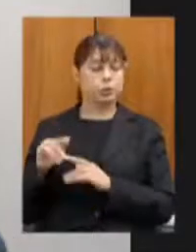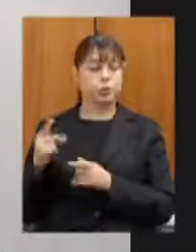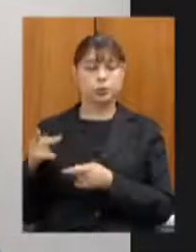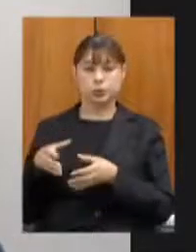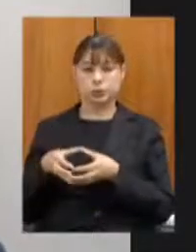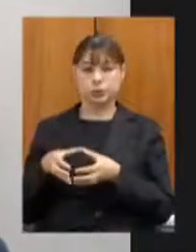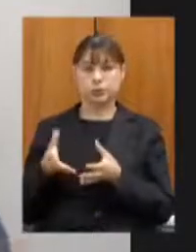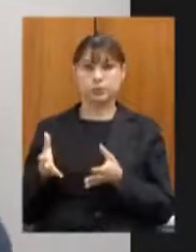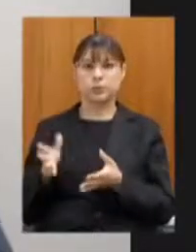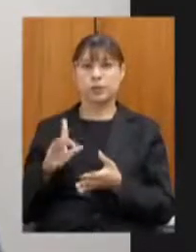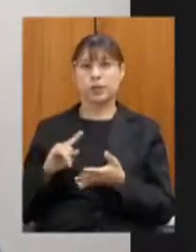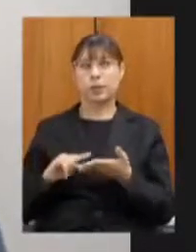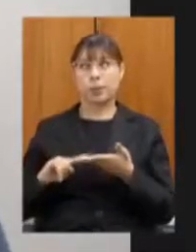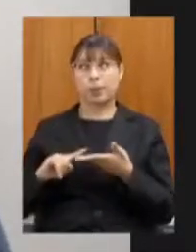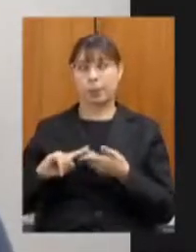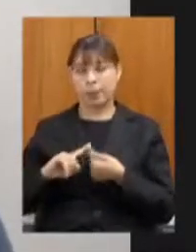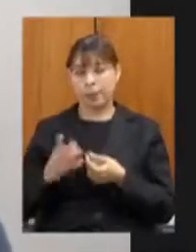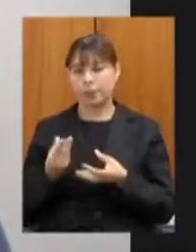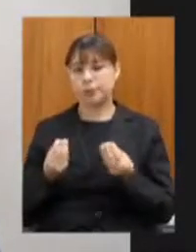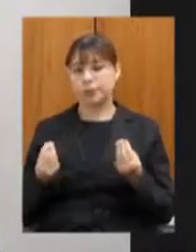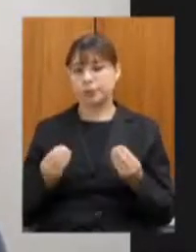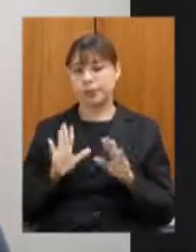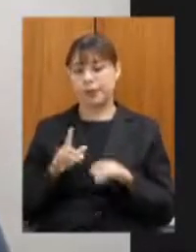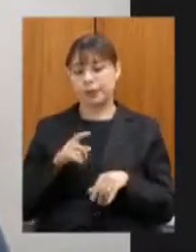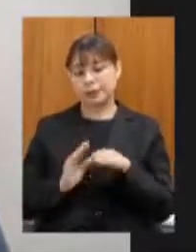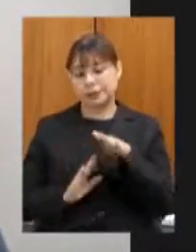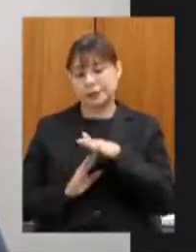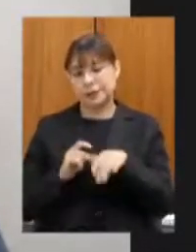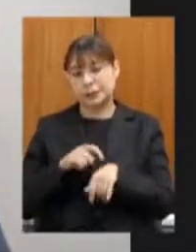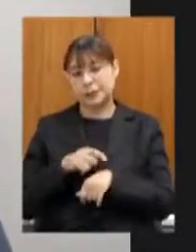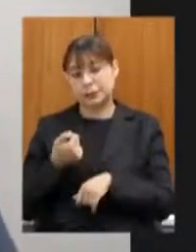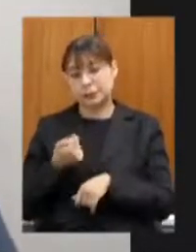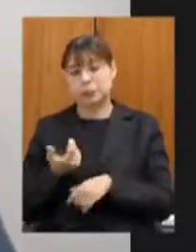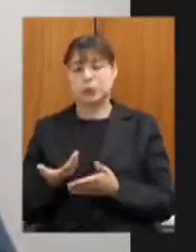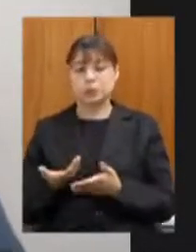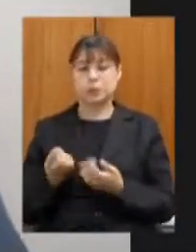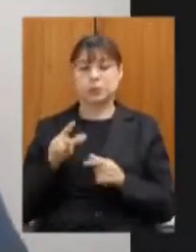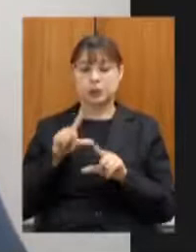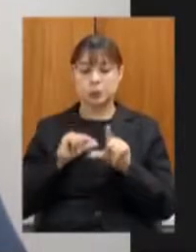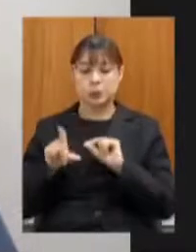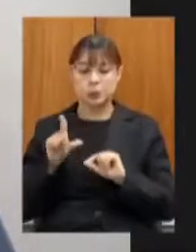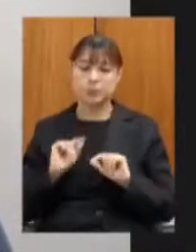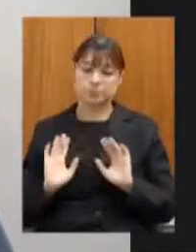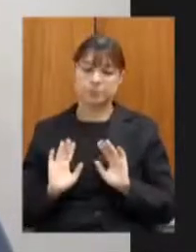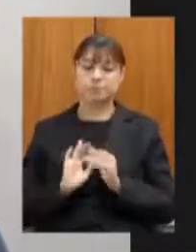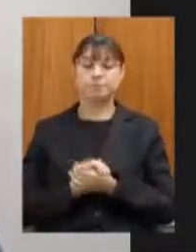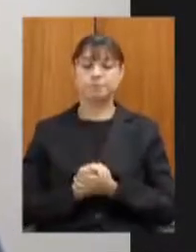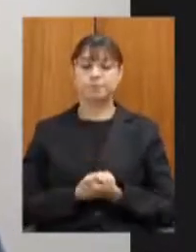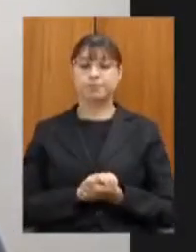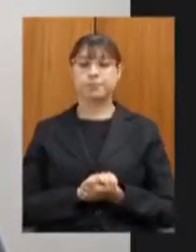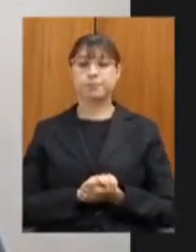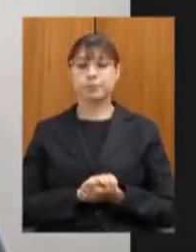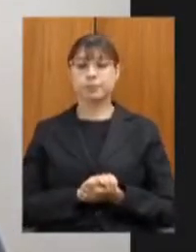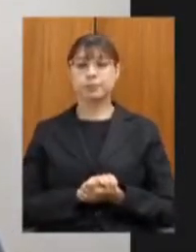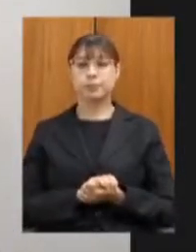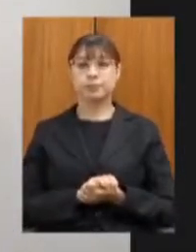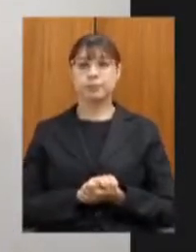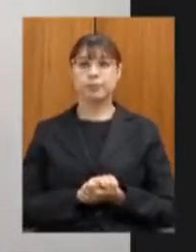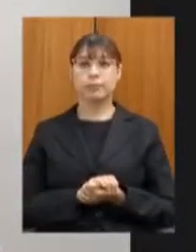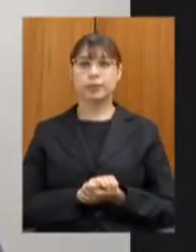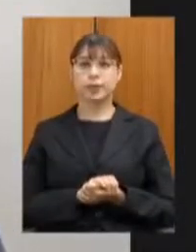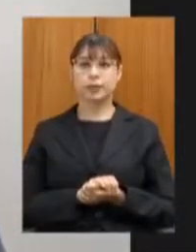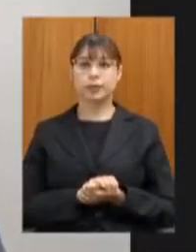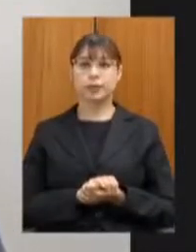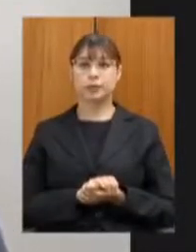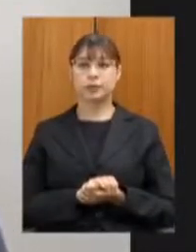muitos assuntos mas pelo tempo aqui a gente tem que fazer escolhas eu seguindo um pouco